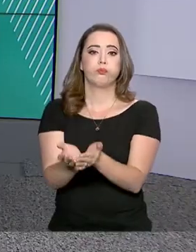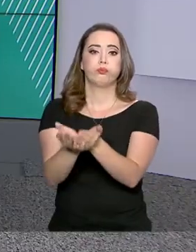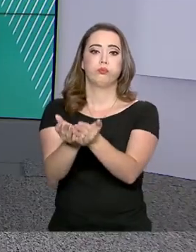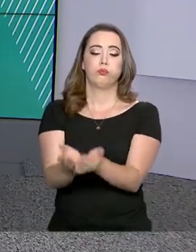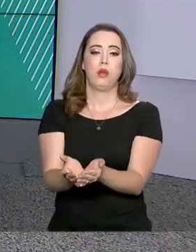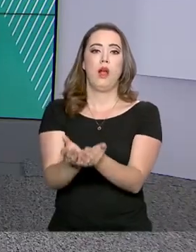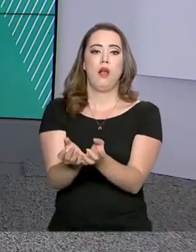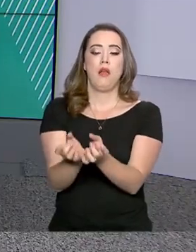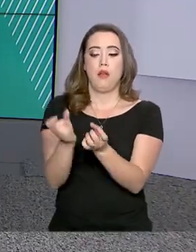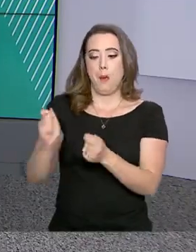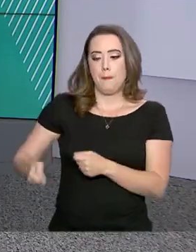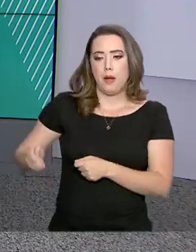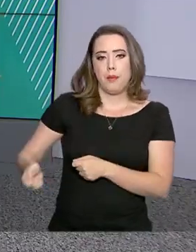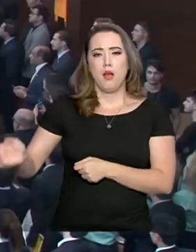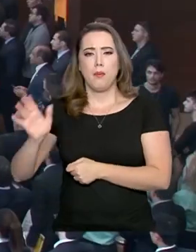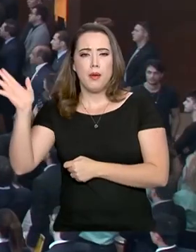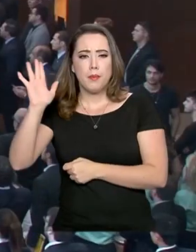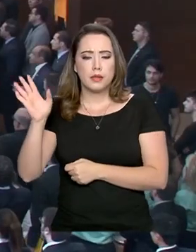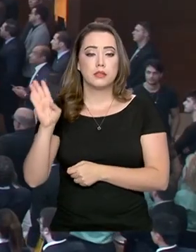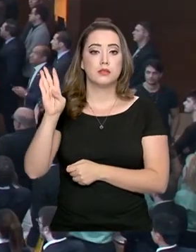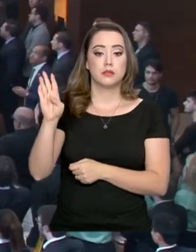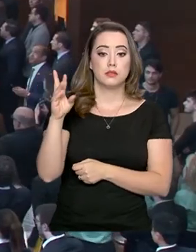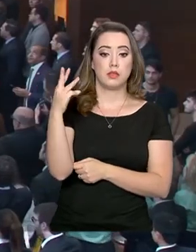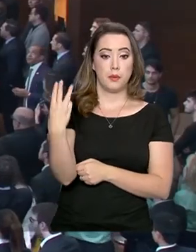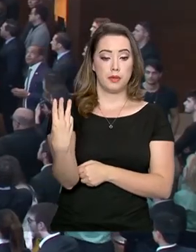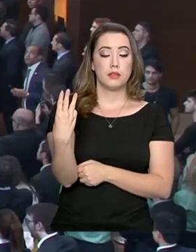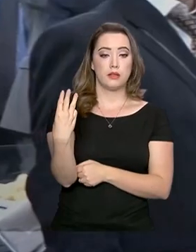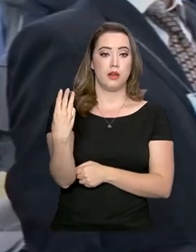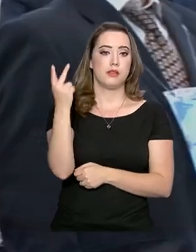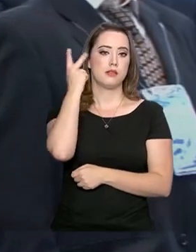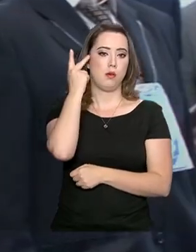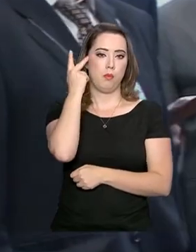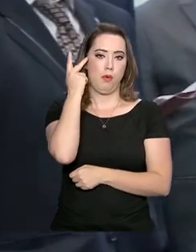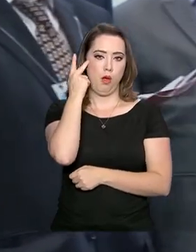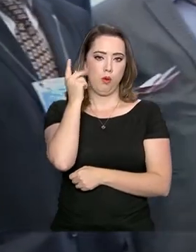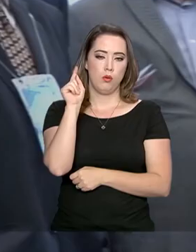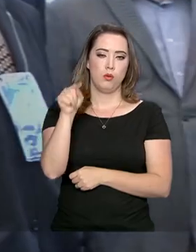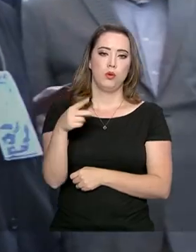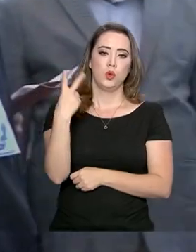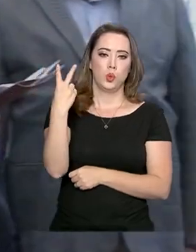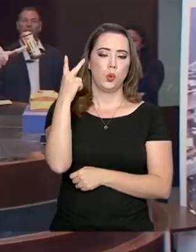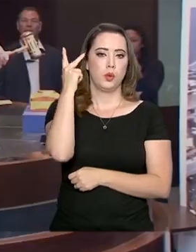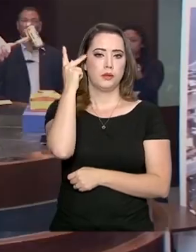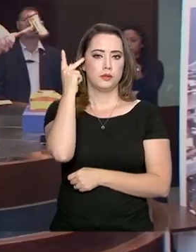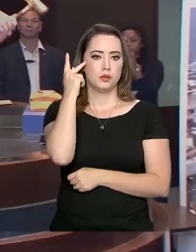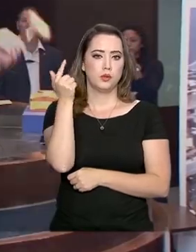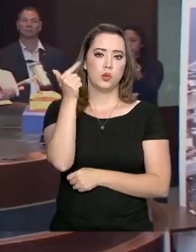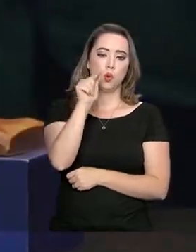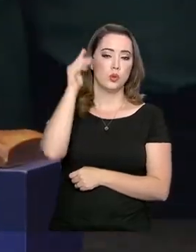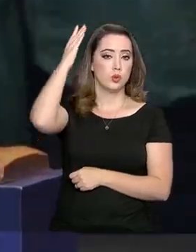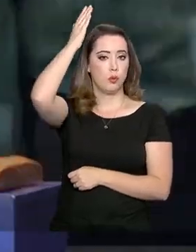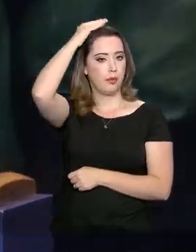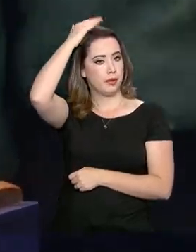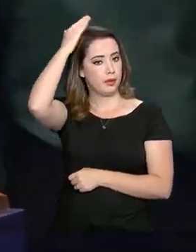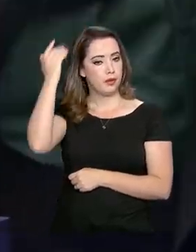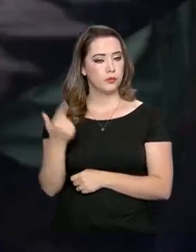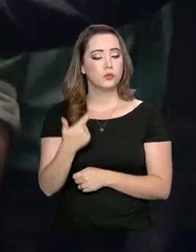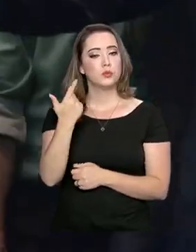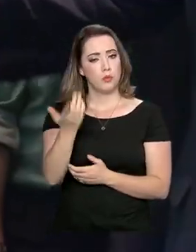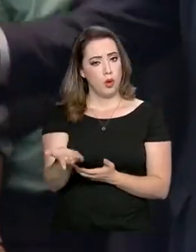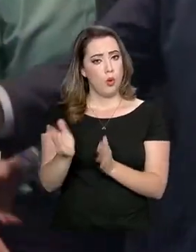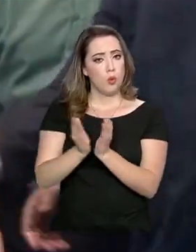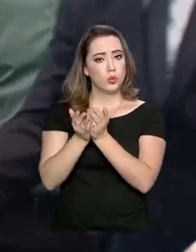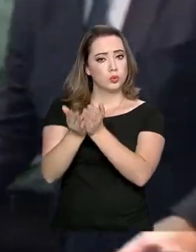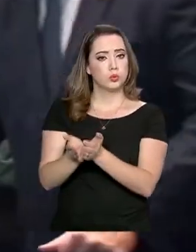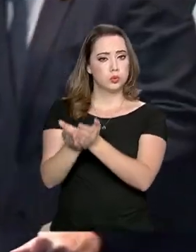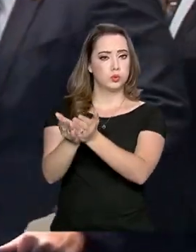Bolsa de Valores de São Paulo. Dois terminais no Porto de Santos e outro no Porto de Paranaguá, no Paraná. Os empreendimentos fazem